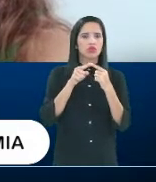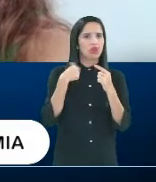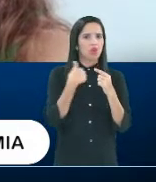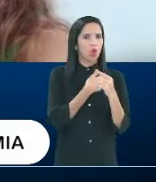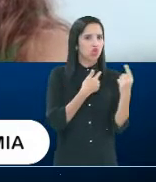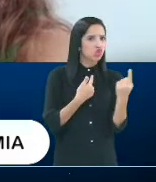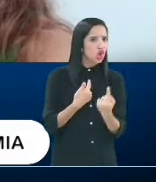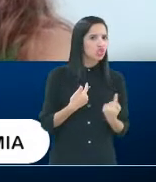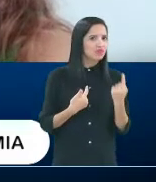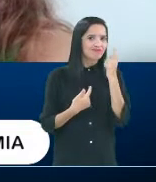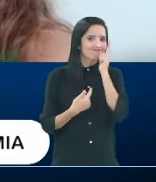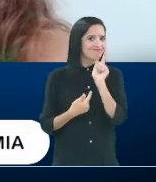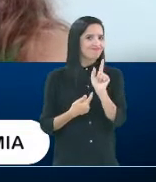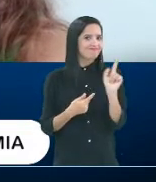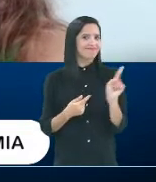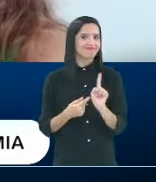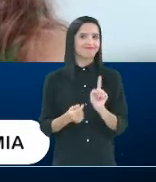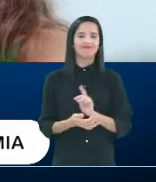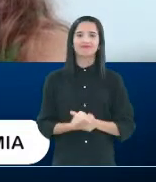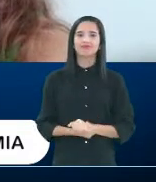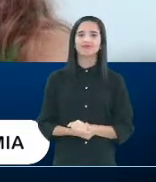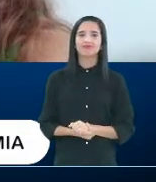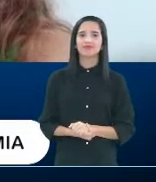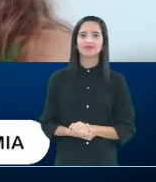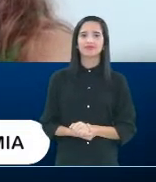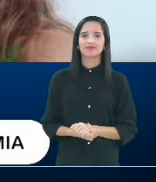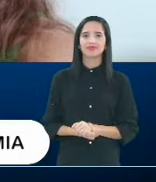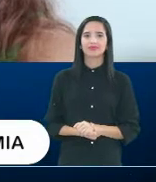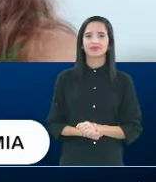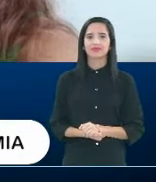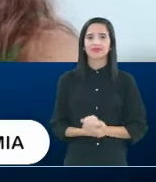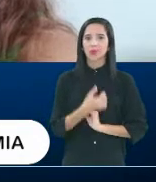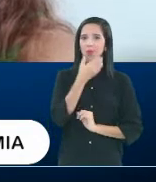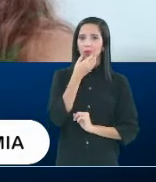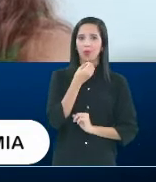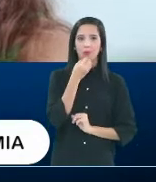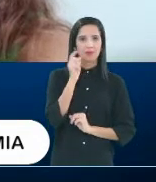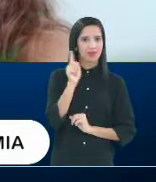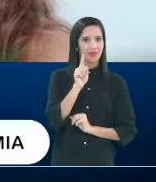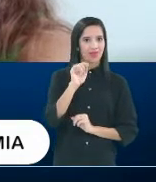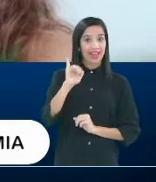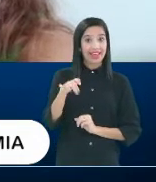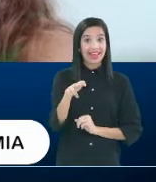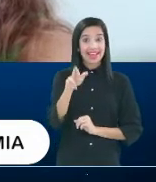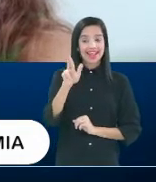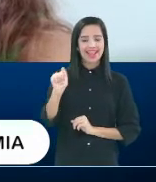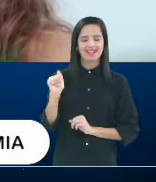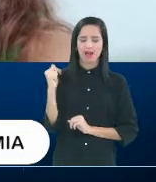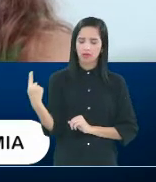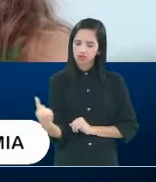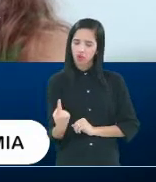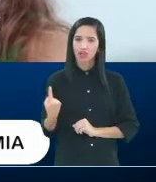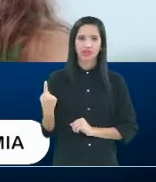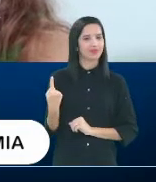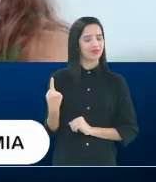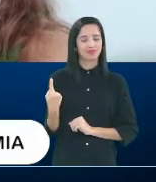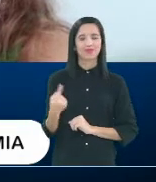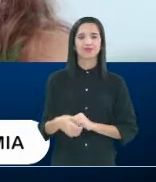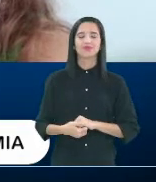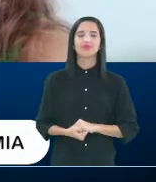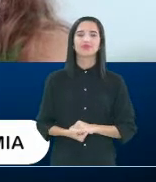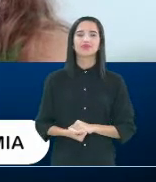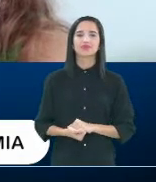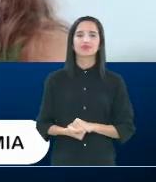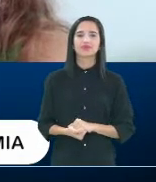coisa. É. O homem não é ilha, né, doutora? Aquela velha história do que o homem não é ilha. E,